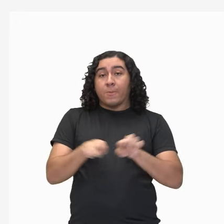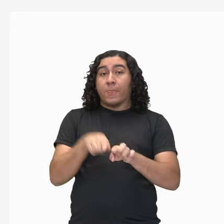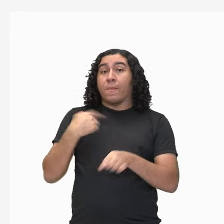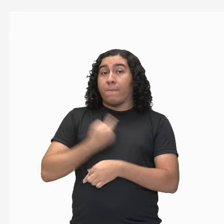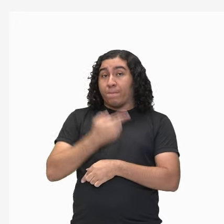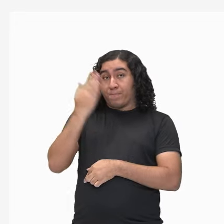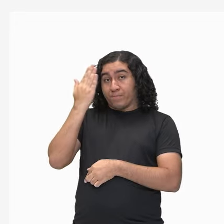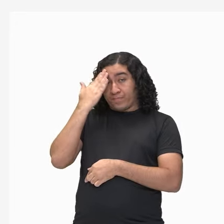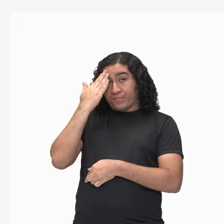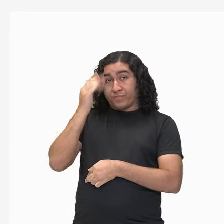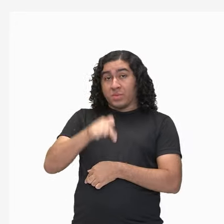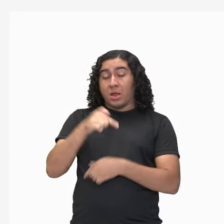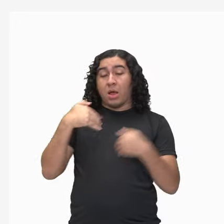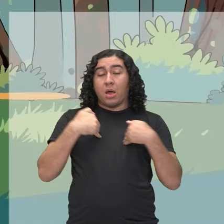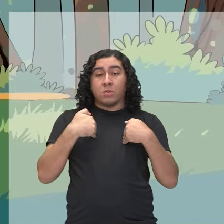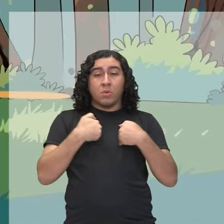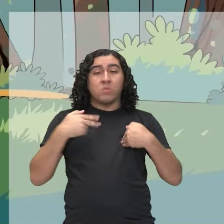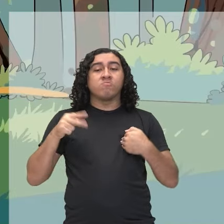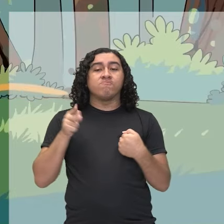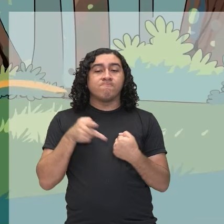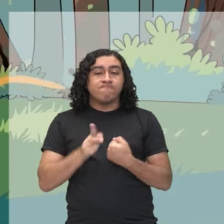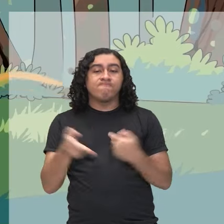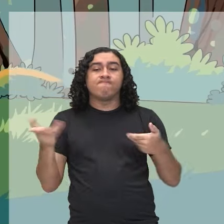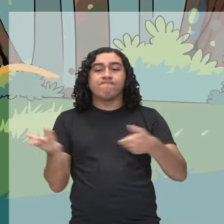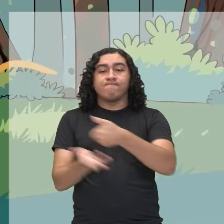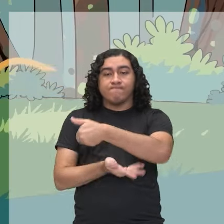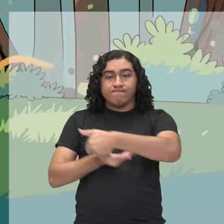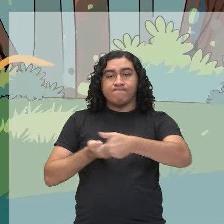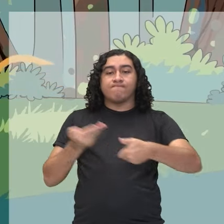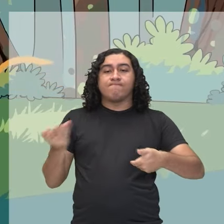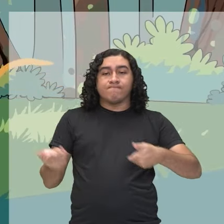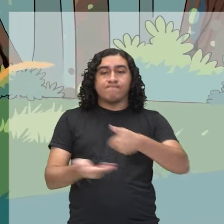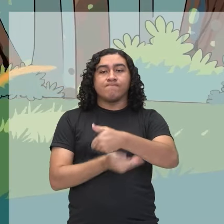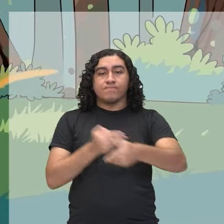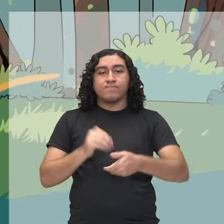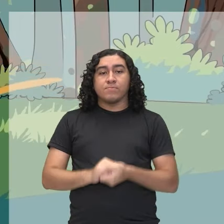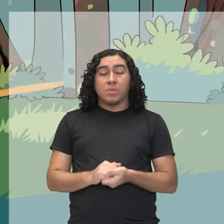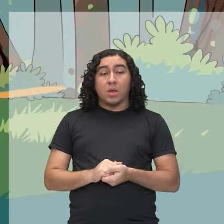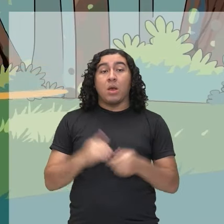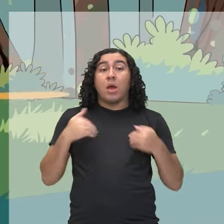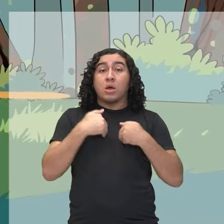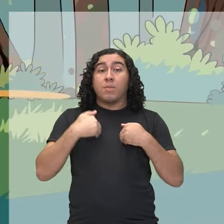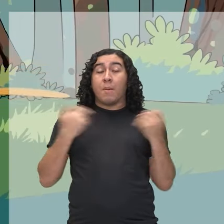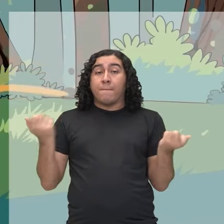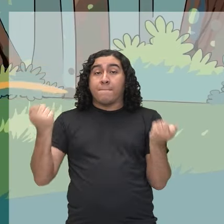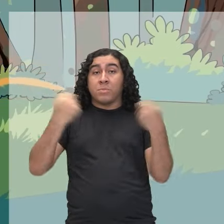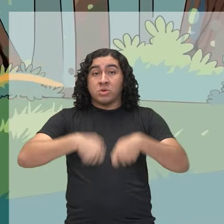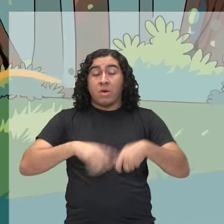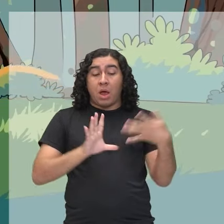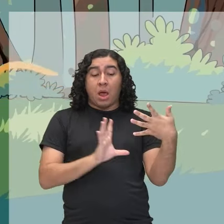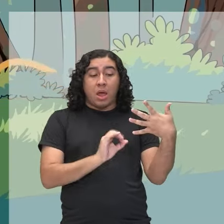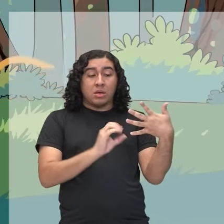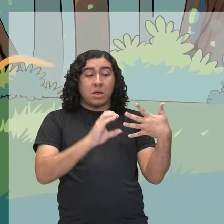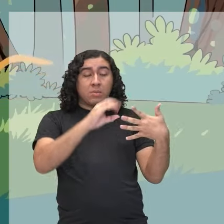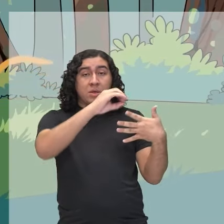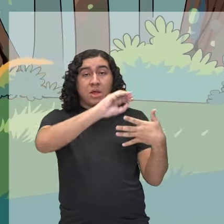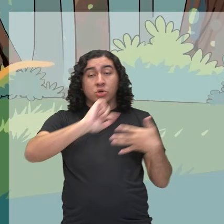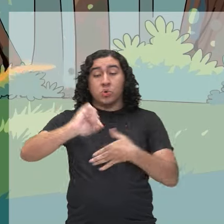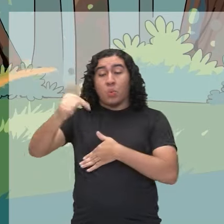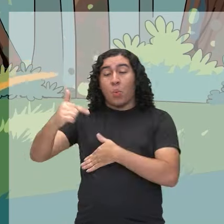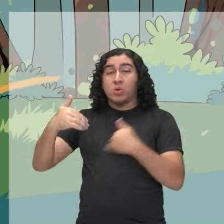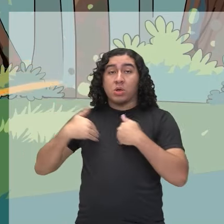que esses animais eles estão sempre interagindo, né? Tem animais que fazem parte da cadeia alimentar de um outro animal.